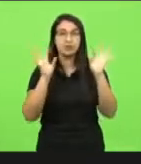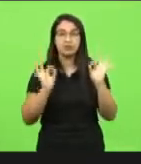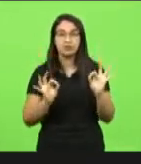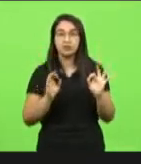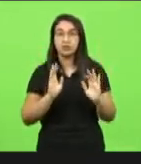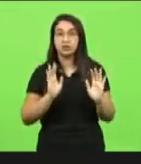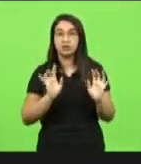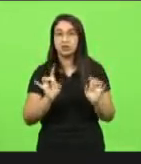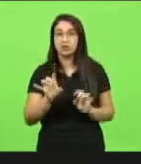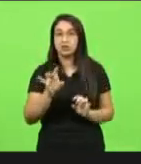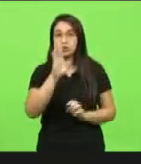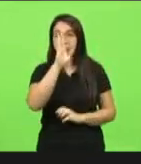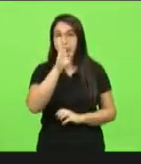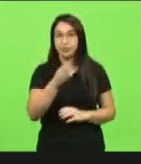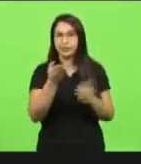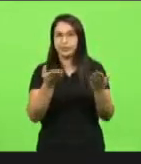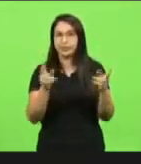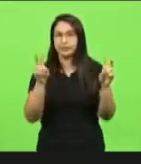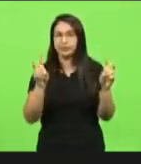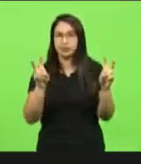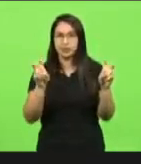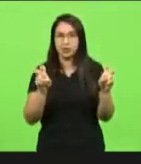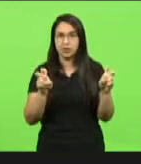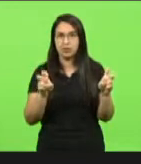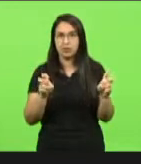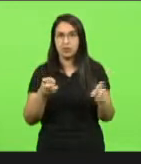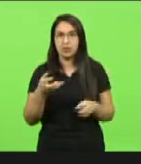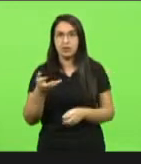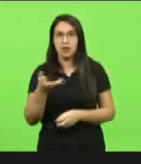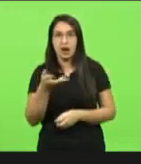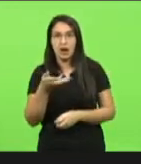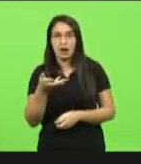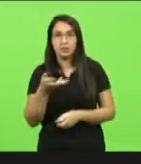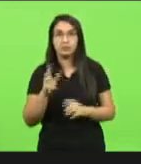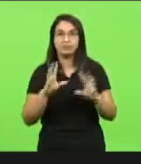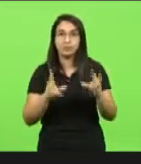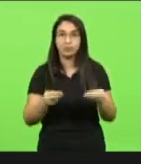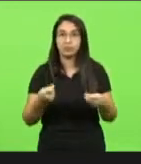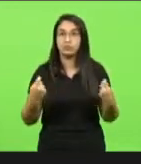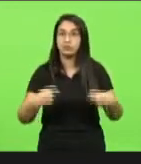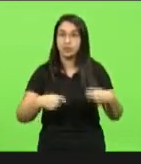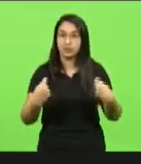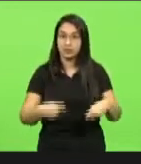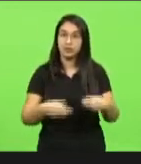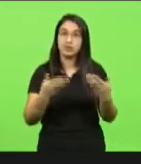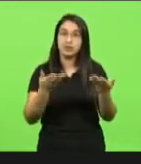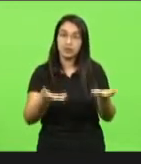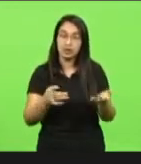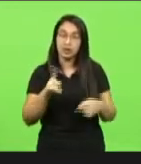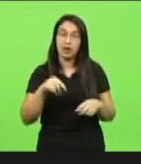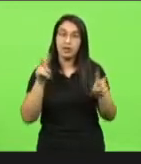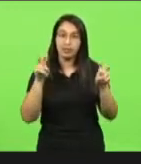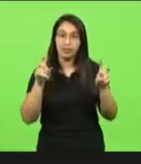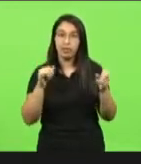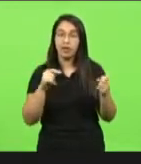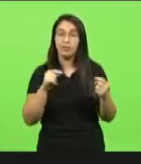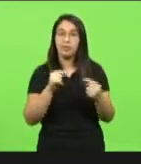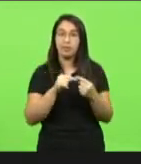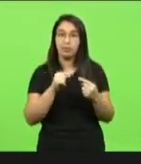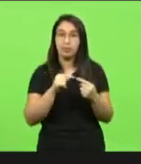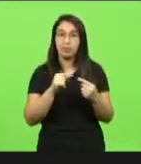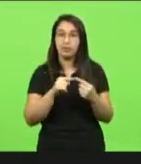para isso, até porque tem pressa para tudo nesse Estado e essa é uma delas ali. Eu vou me resguardar